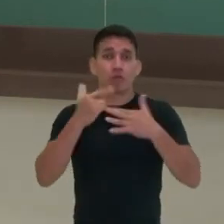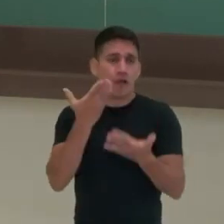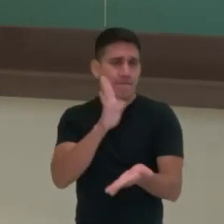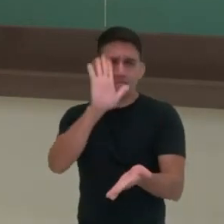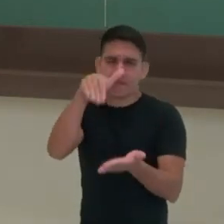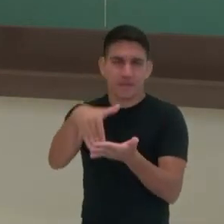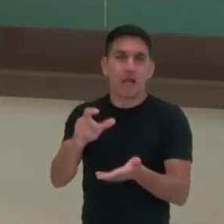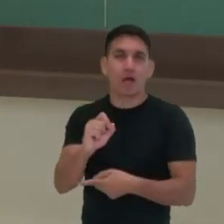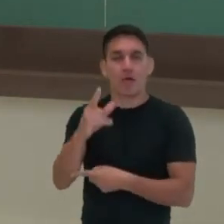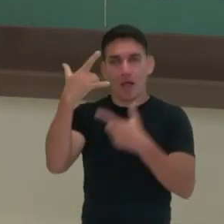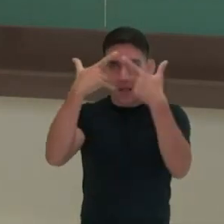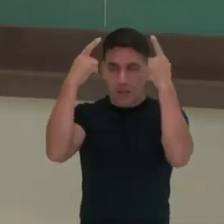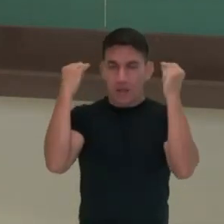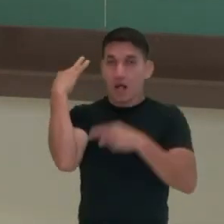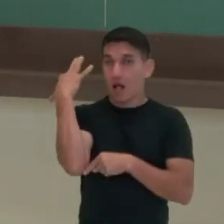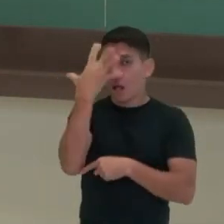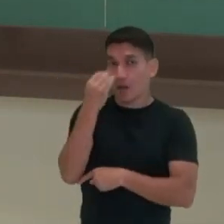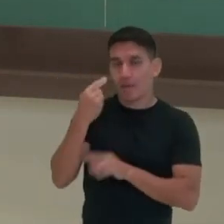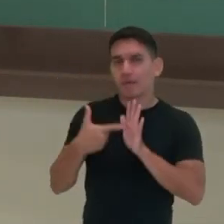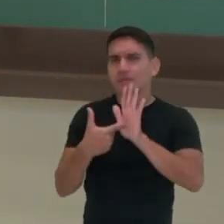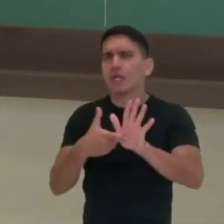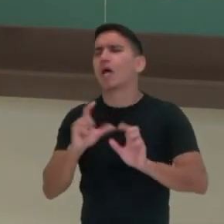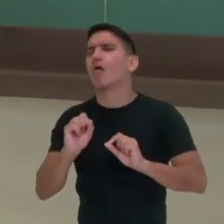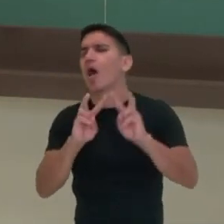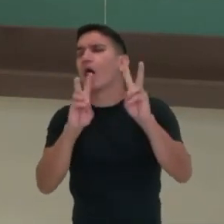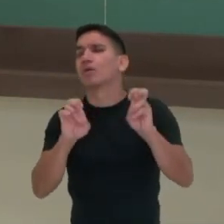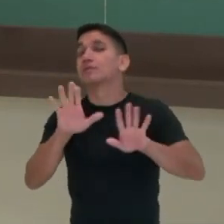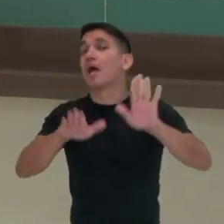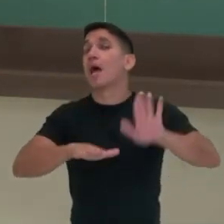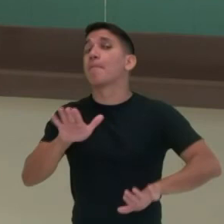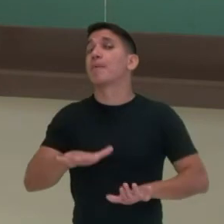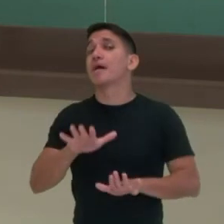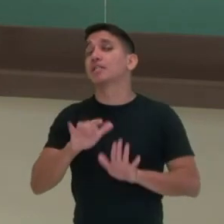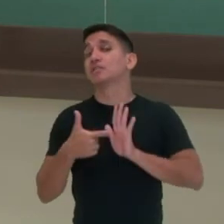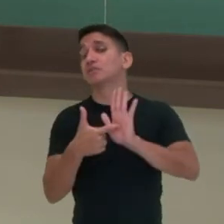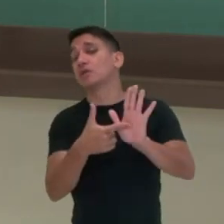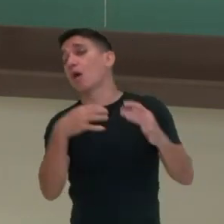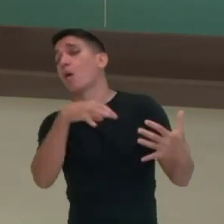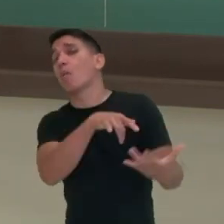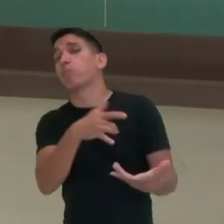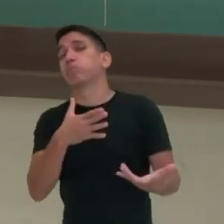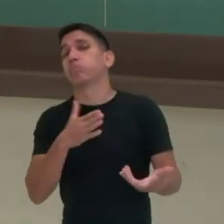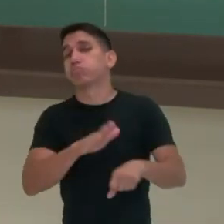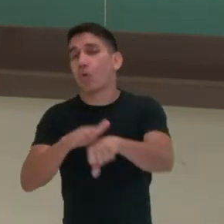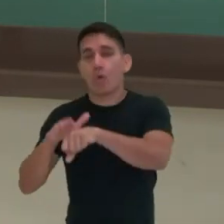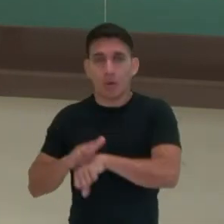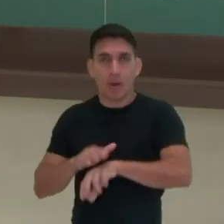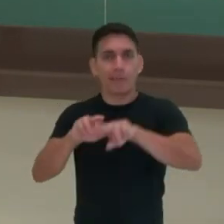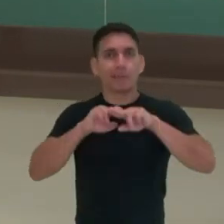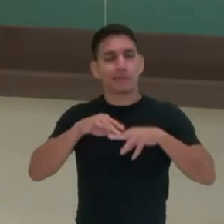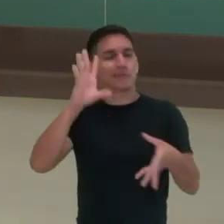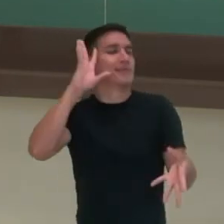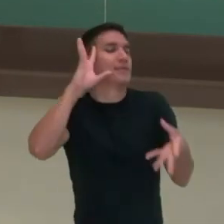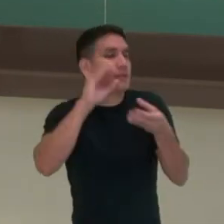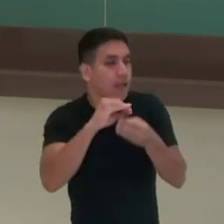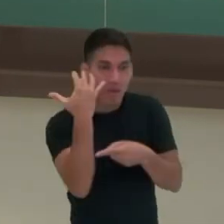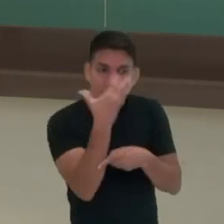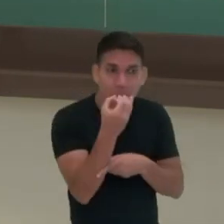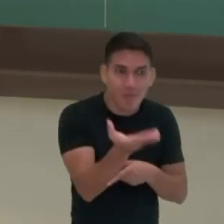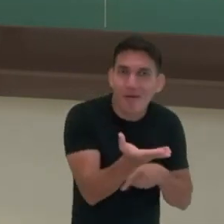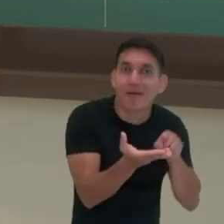Balgarten está condicionado à nossa representação de mundo. E por isso, nosso reconhecimento de algo belo